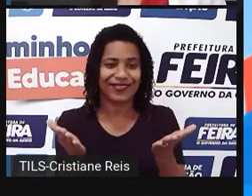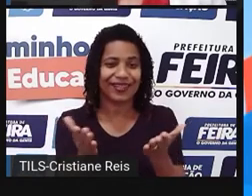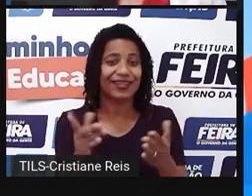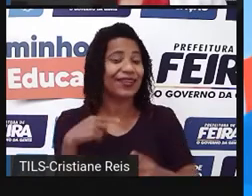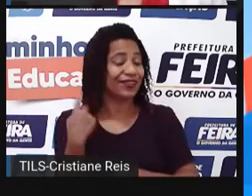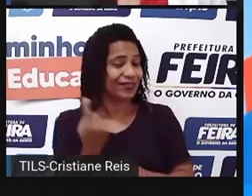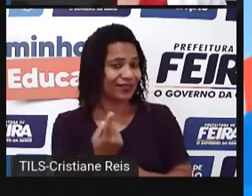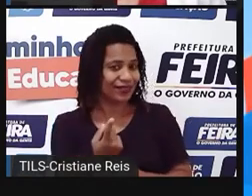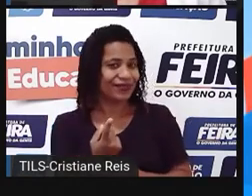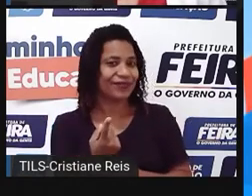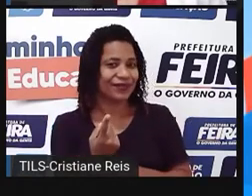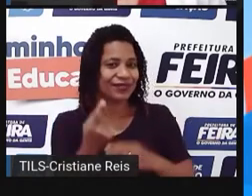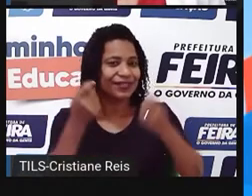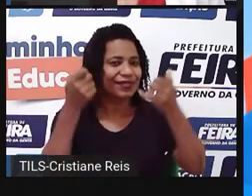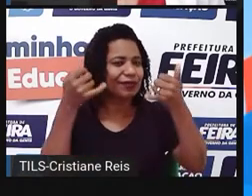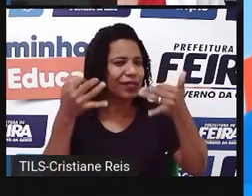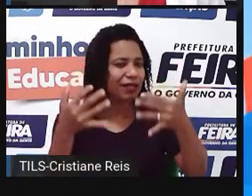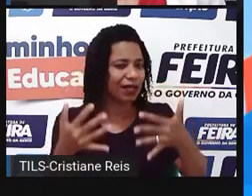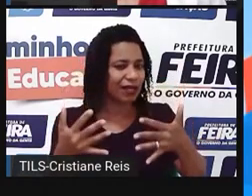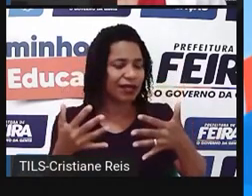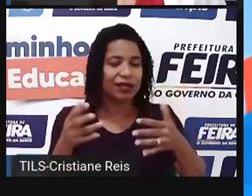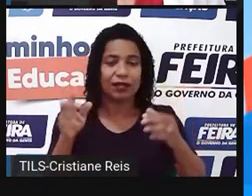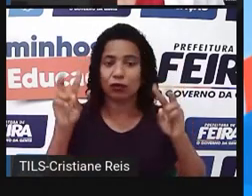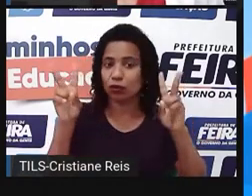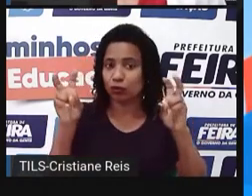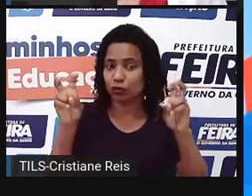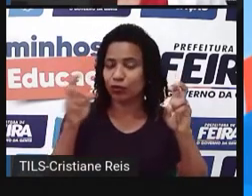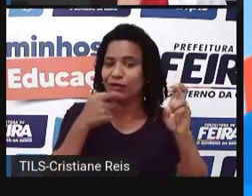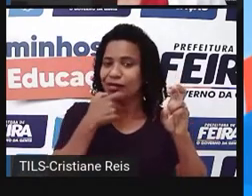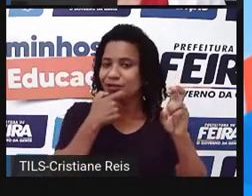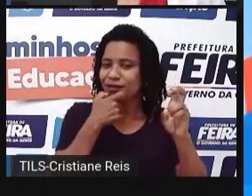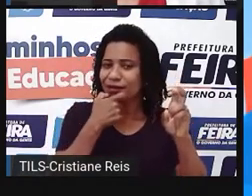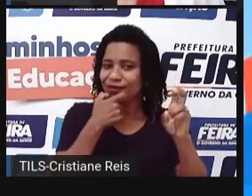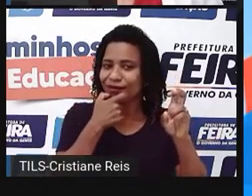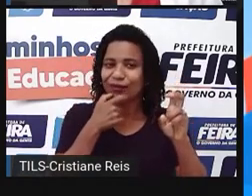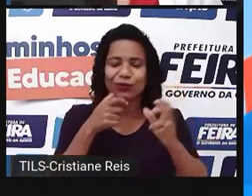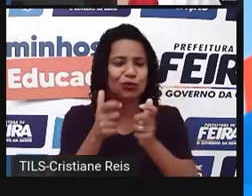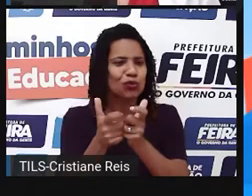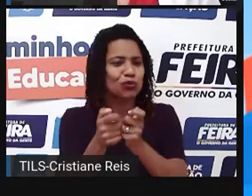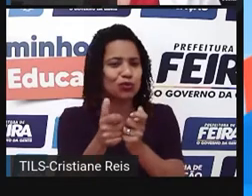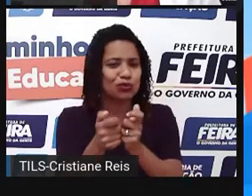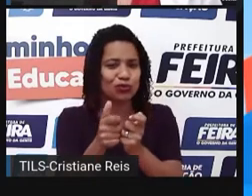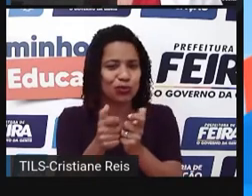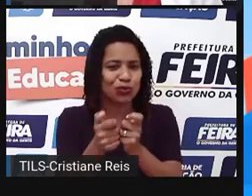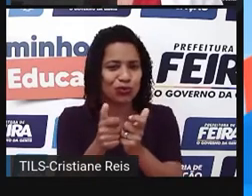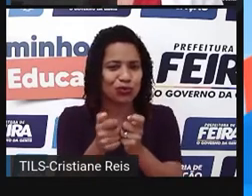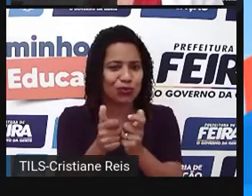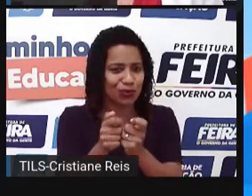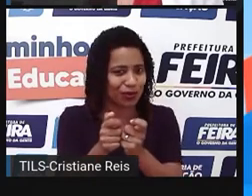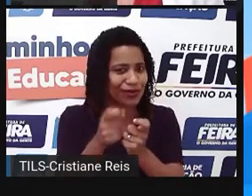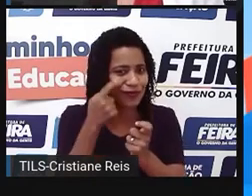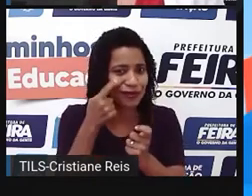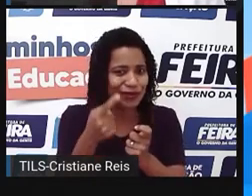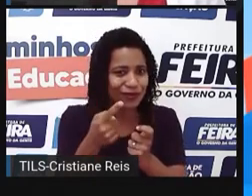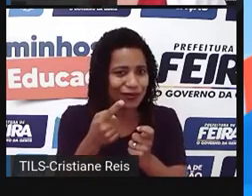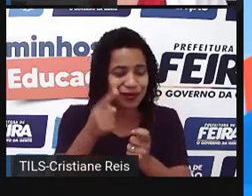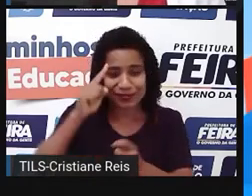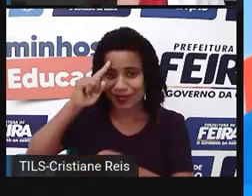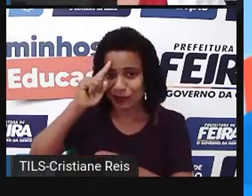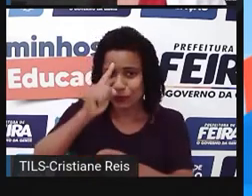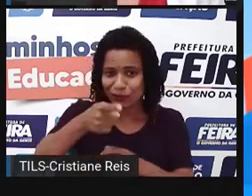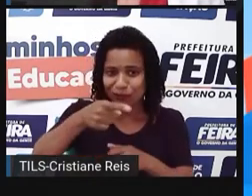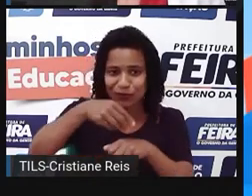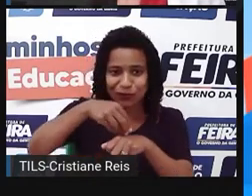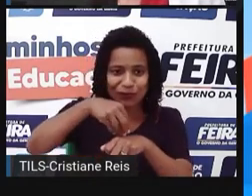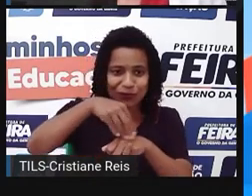sobre as instruções que foram dadas ao longo do game. E para dar